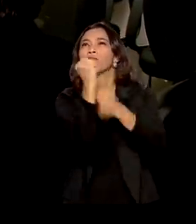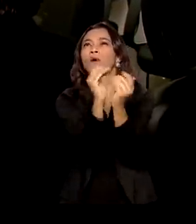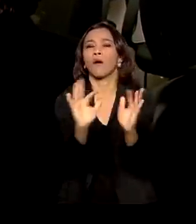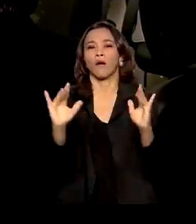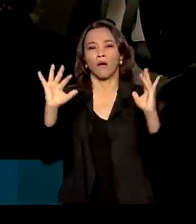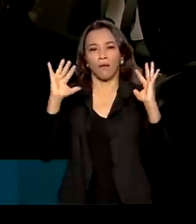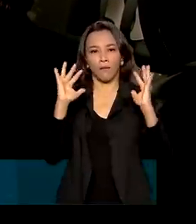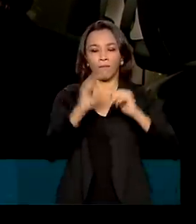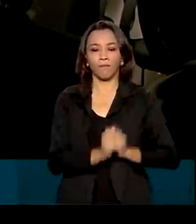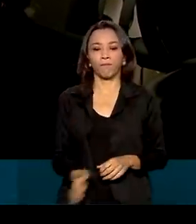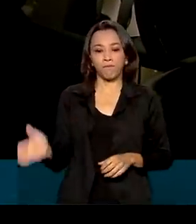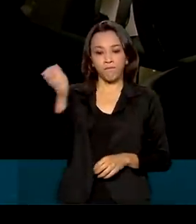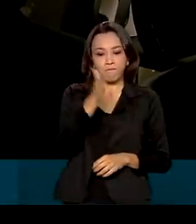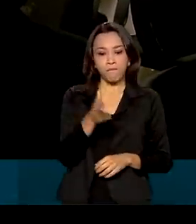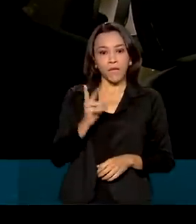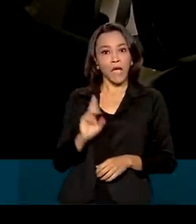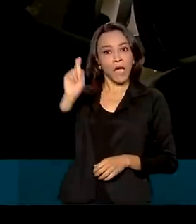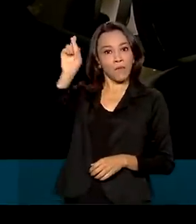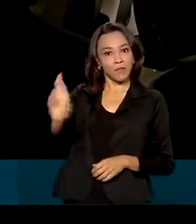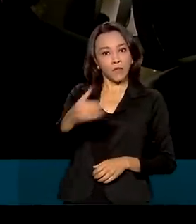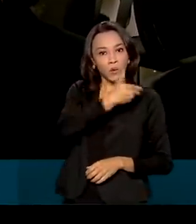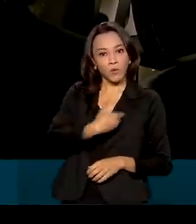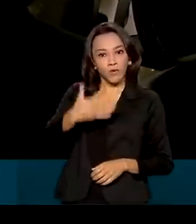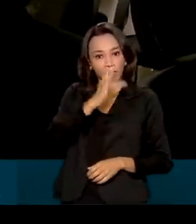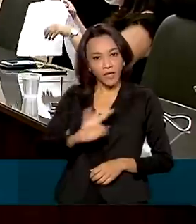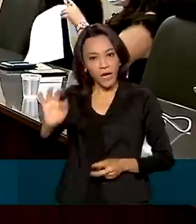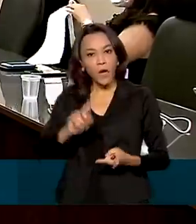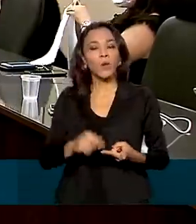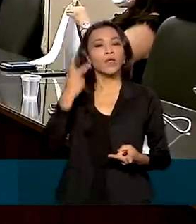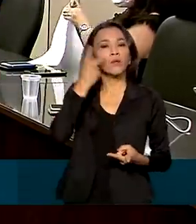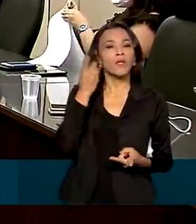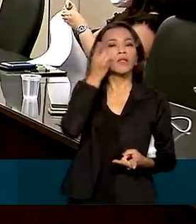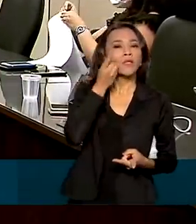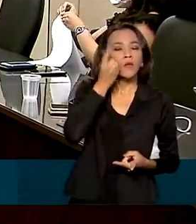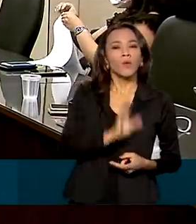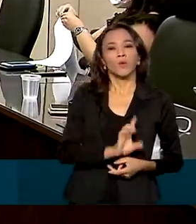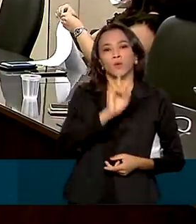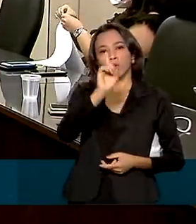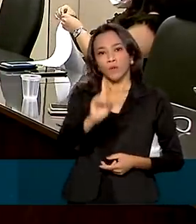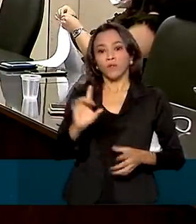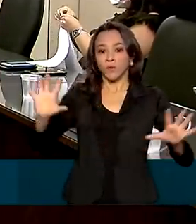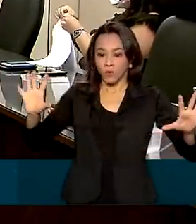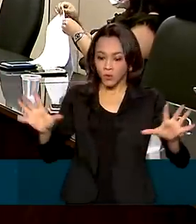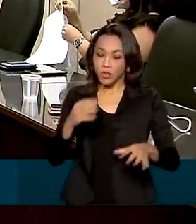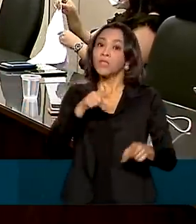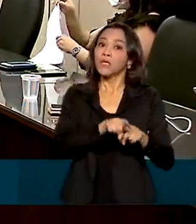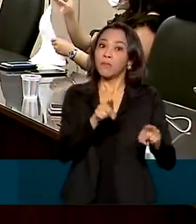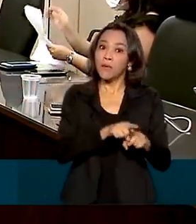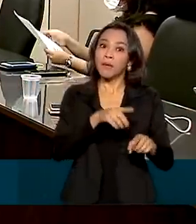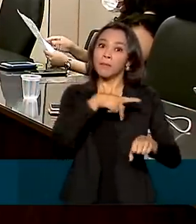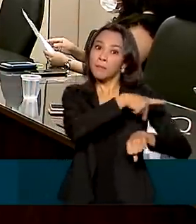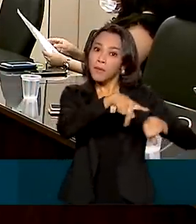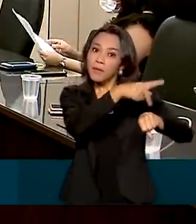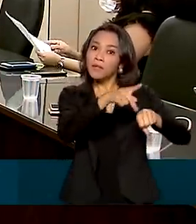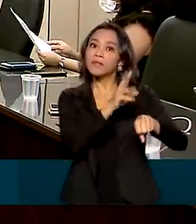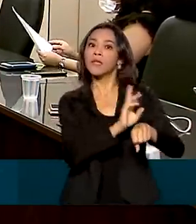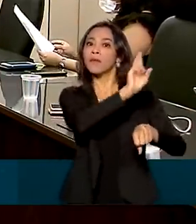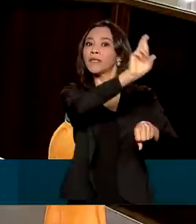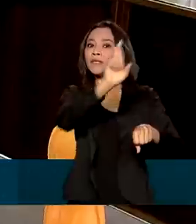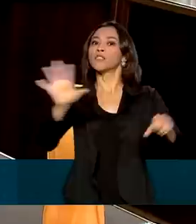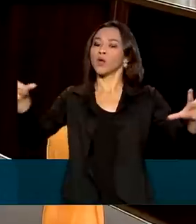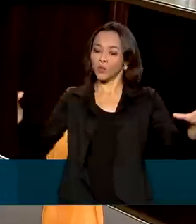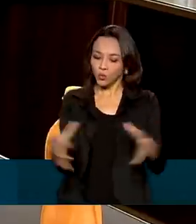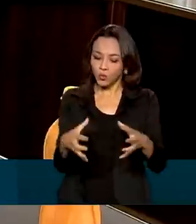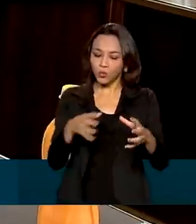Representantes do governo federal, parlamentares e embaixadores se reuniram no Itamaraty para receber as últimas informações